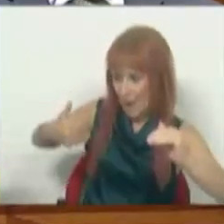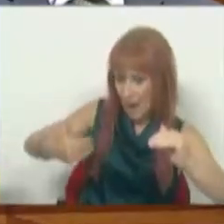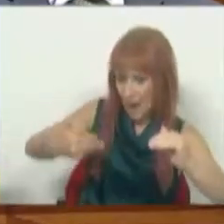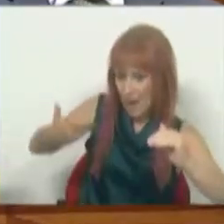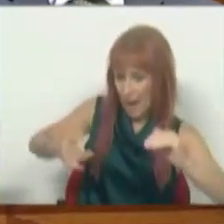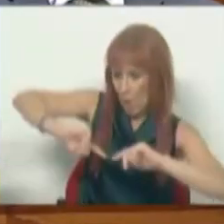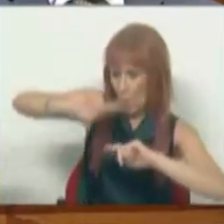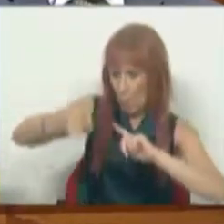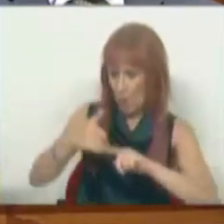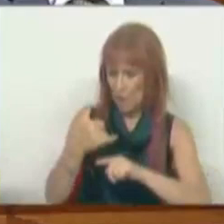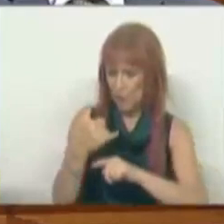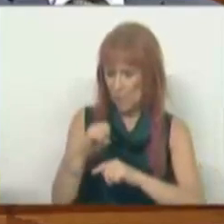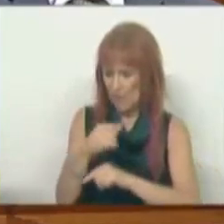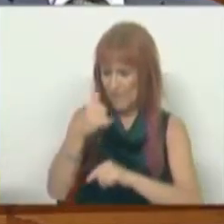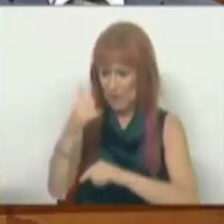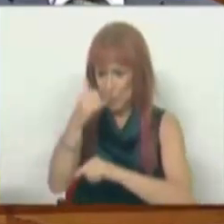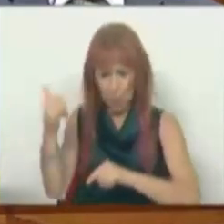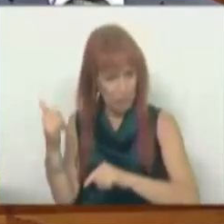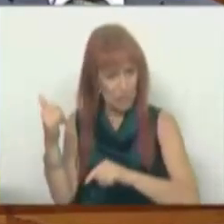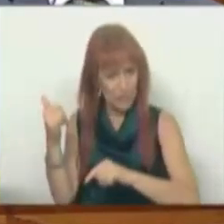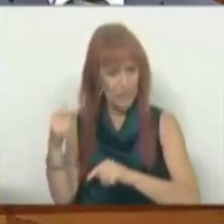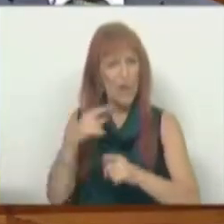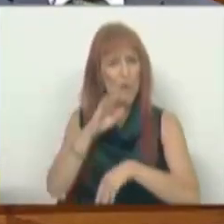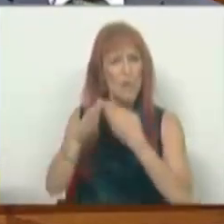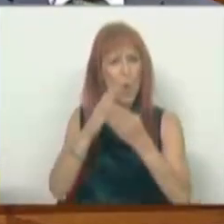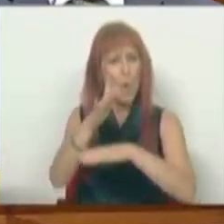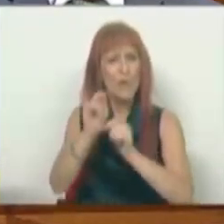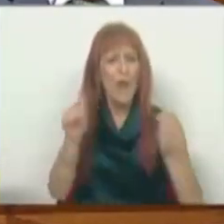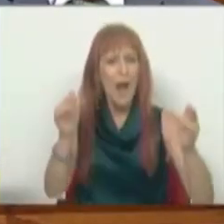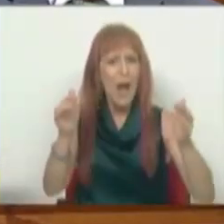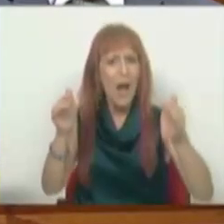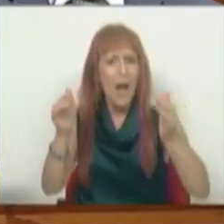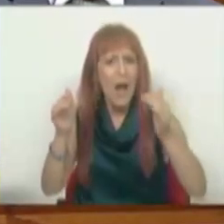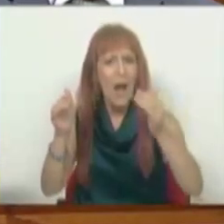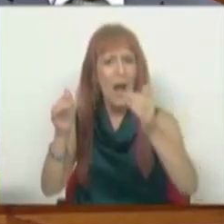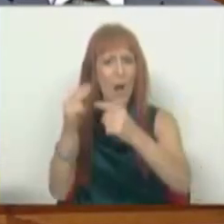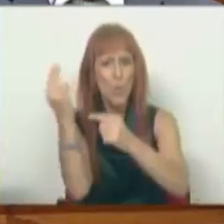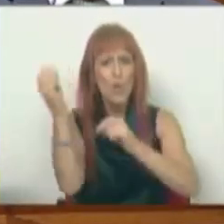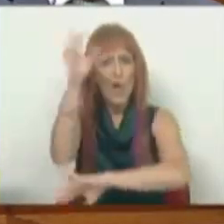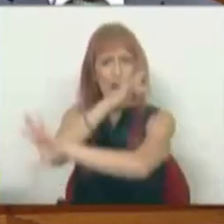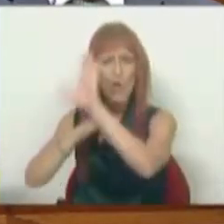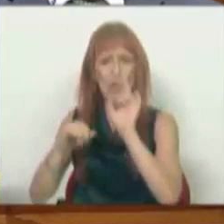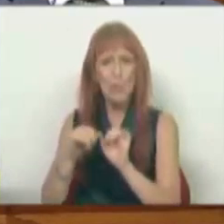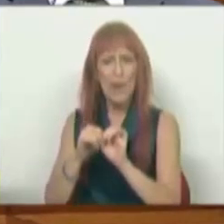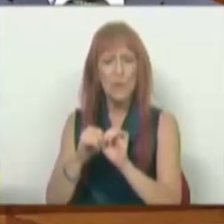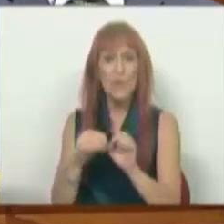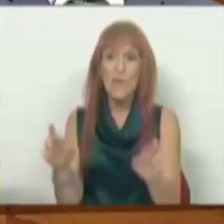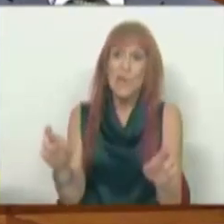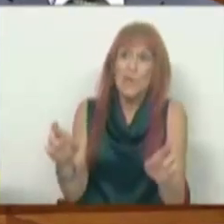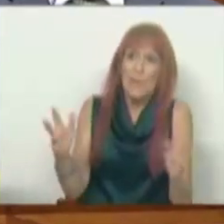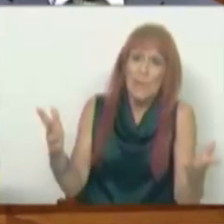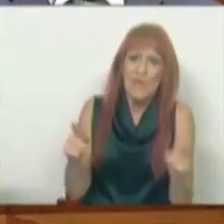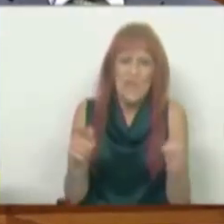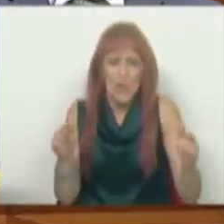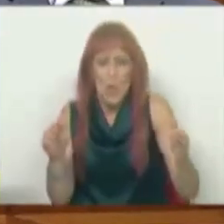deste ano de 2022 e que vamos continuar a convergir com a União Europeia. E esperamos que